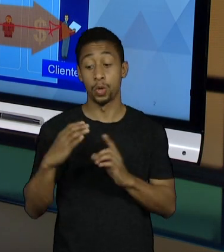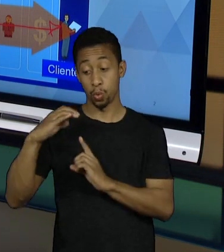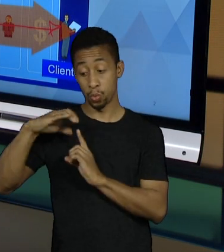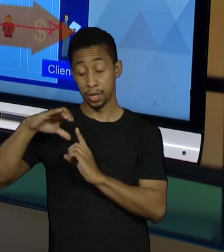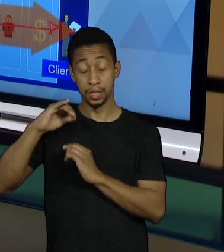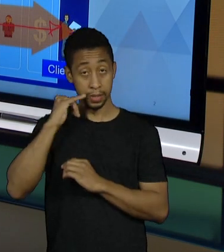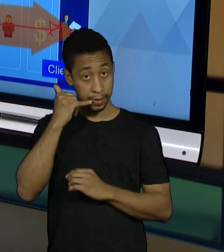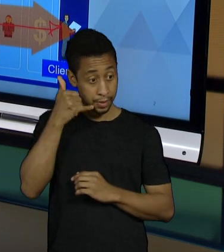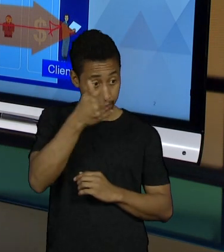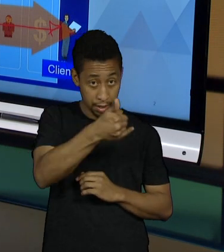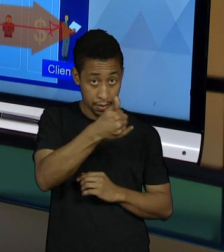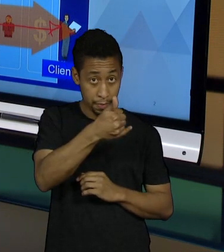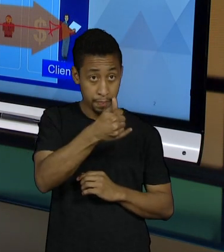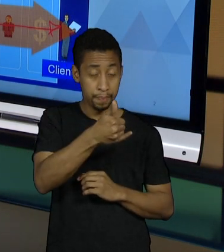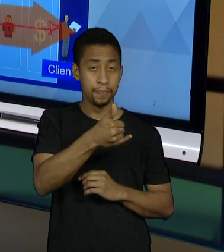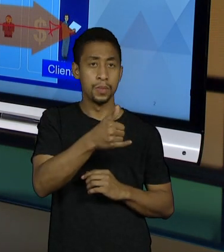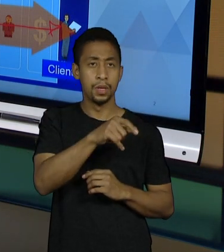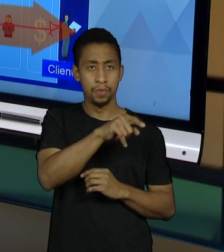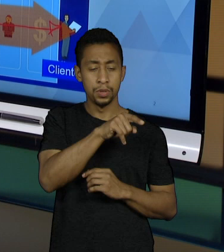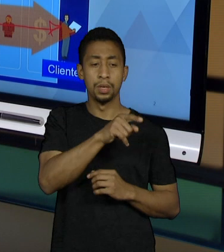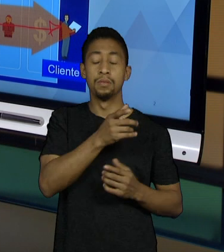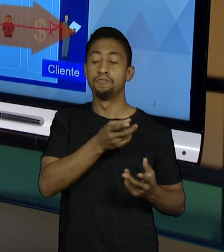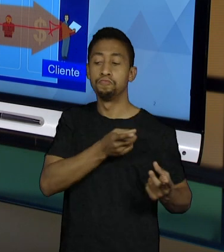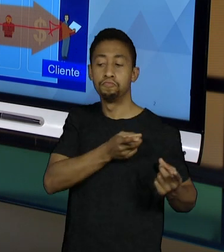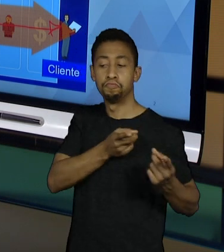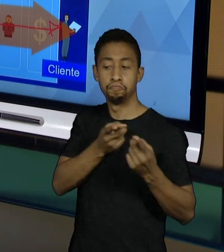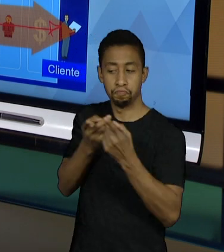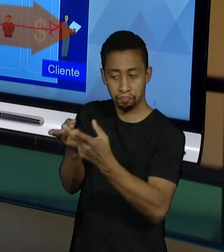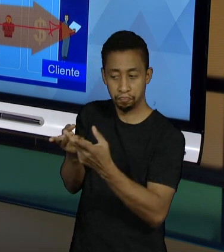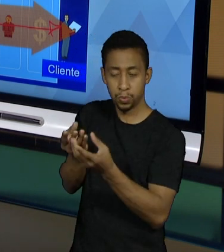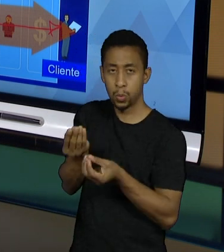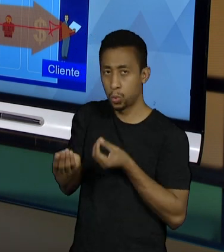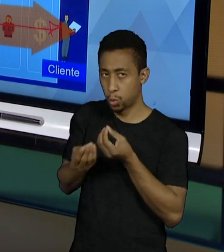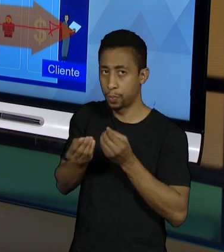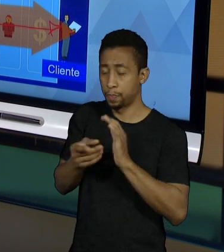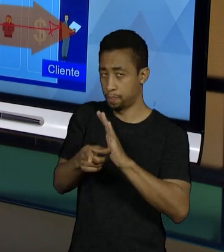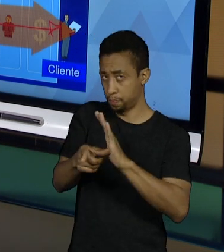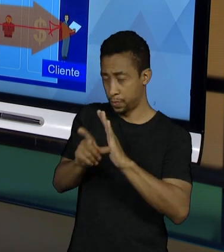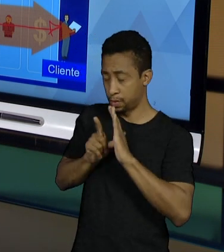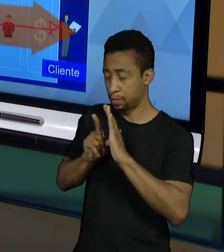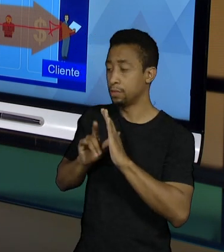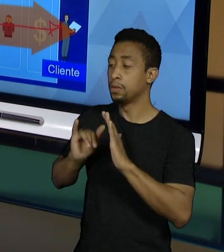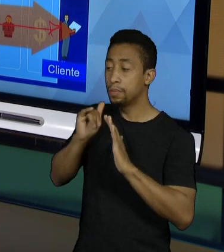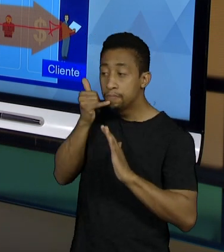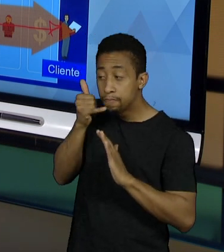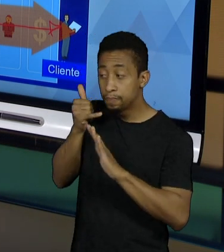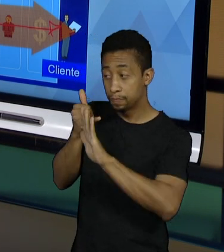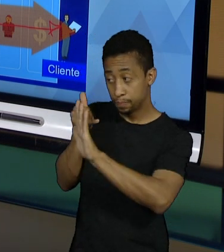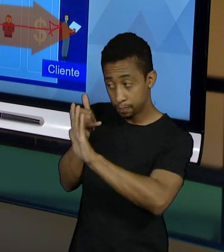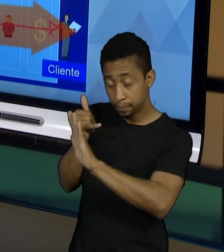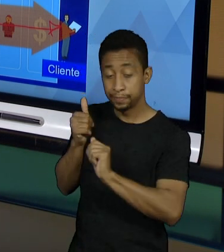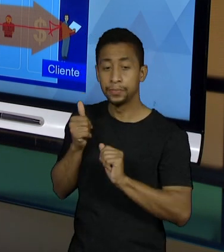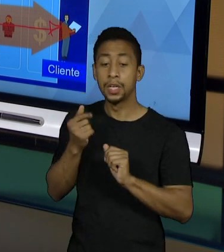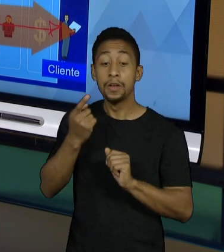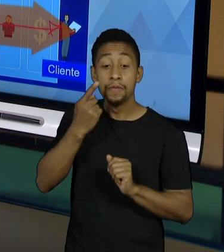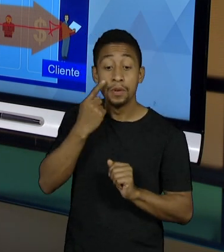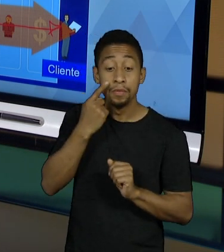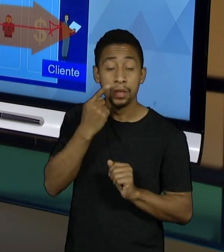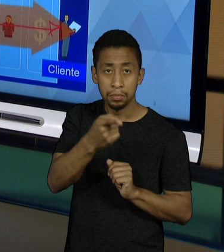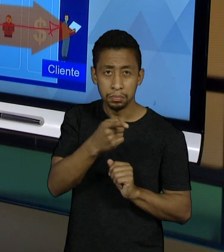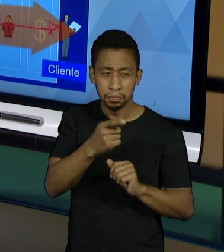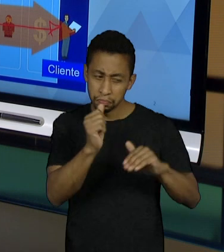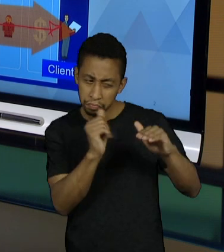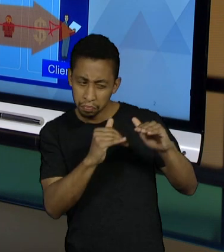o que você quer vender, vai vender alguma coisa, então eu pego informações da área de estoque. Se eu não tenho estoque, eu tenho que mandar